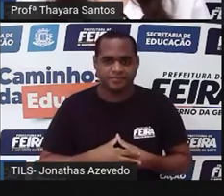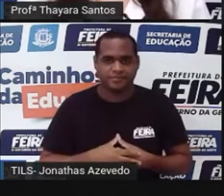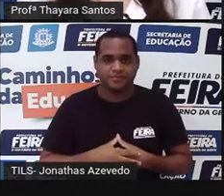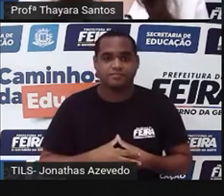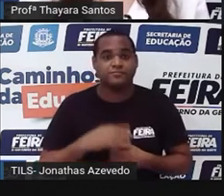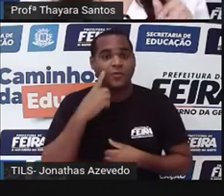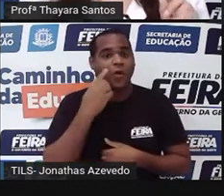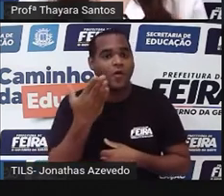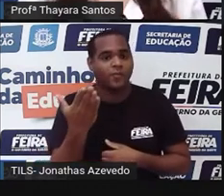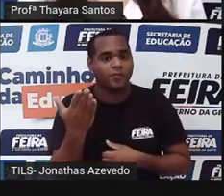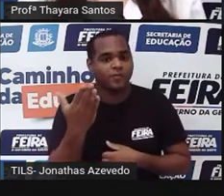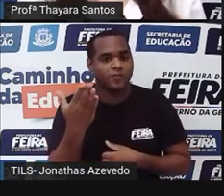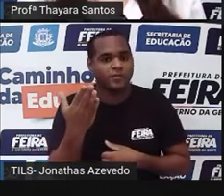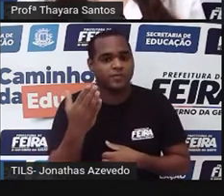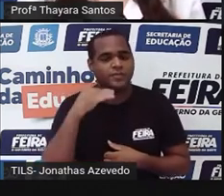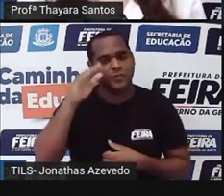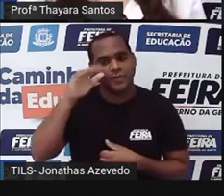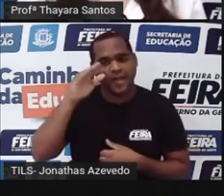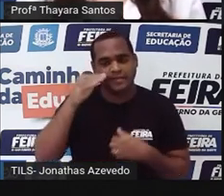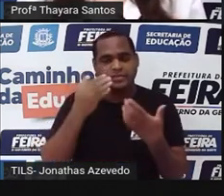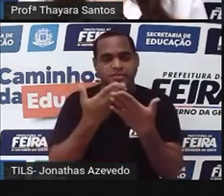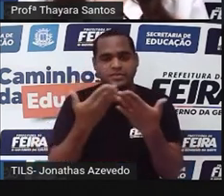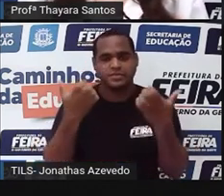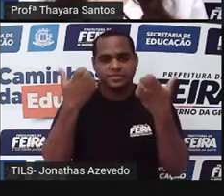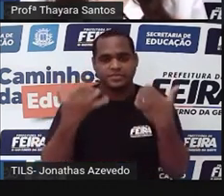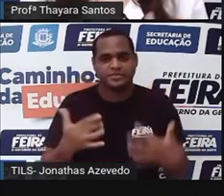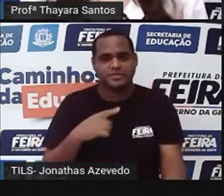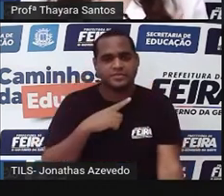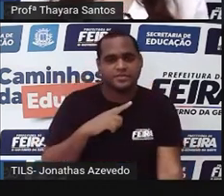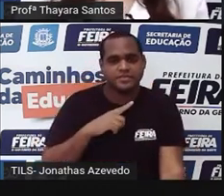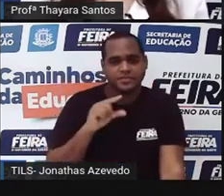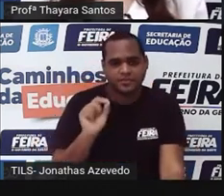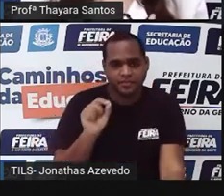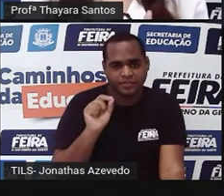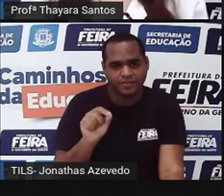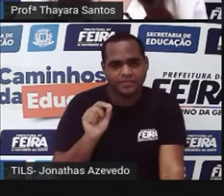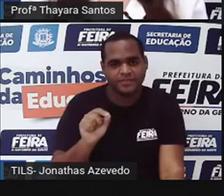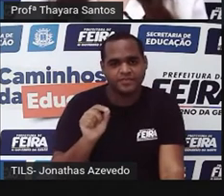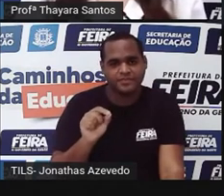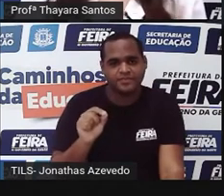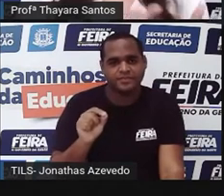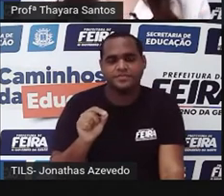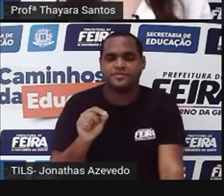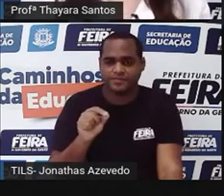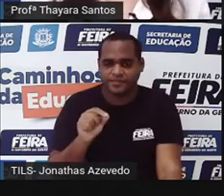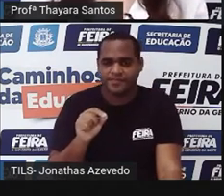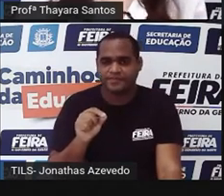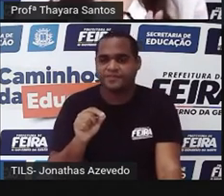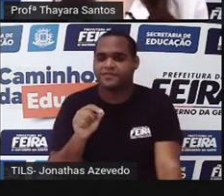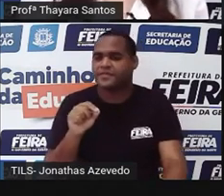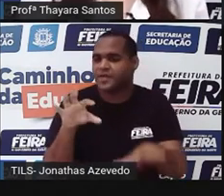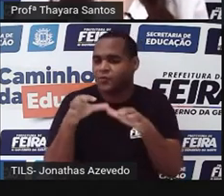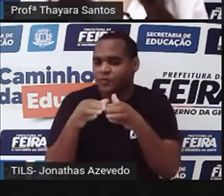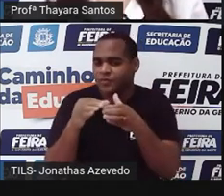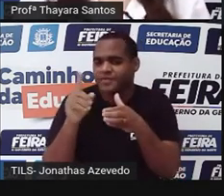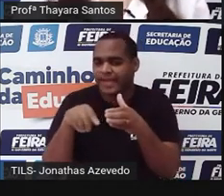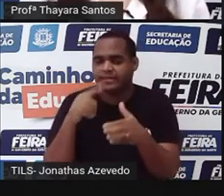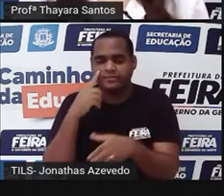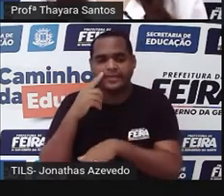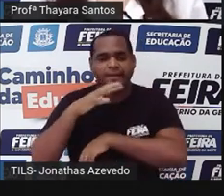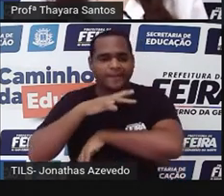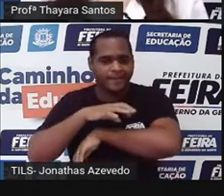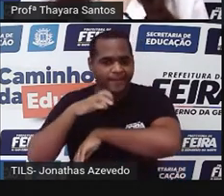E uma curiosidade que eu trouxe pra vocês. As sanguessugas que estão lá no grupo das aquetas ou dos irudinhos.